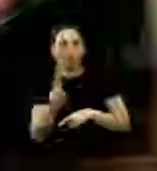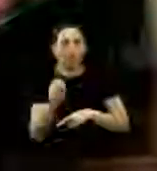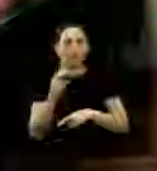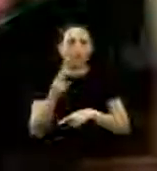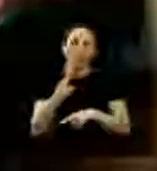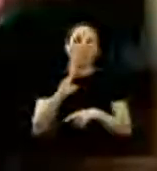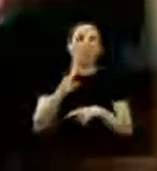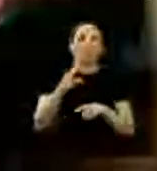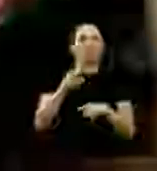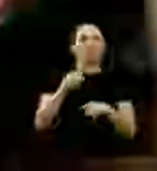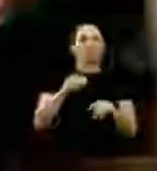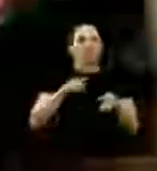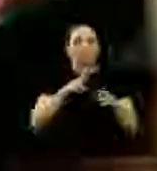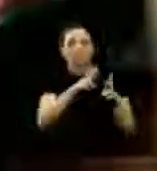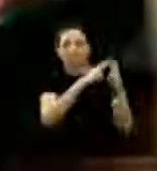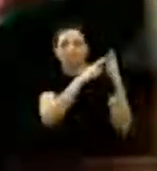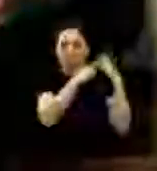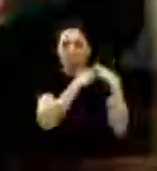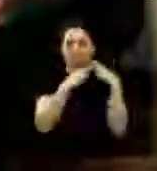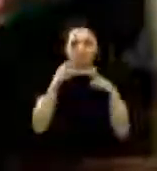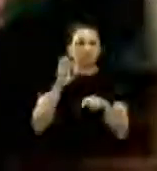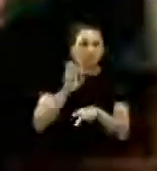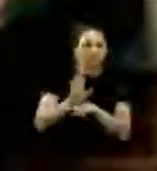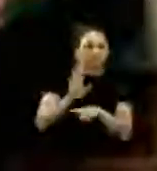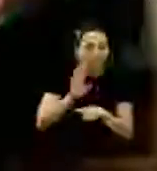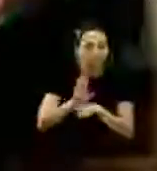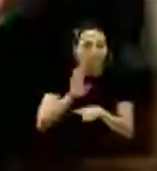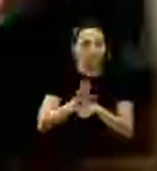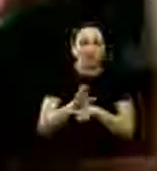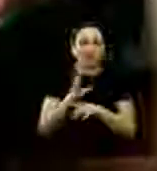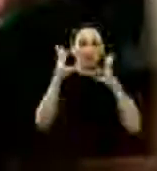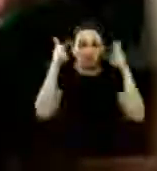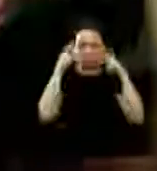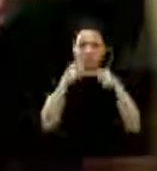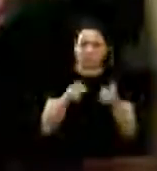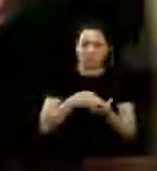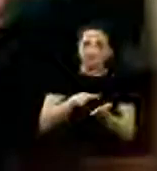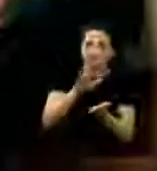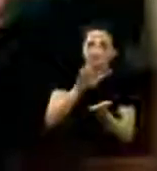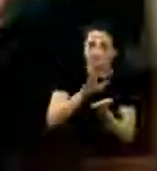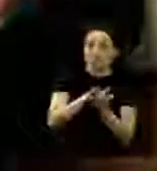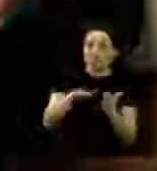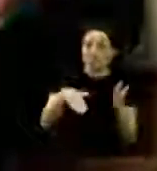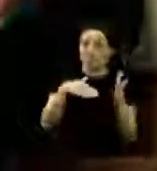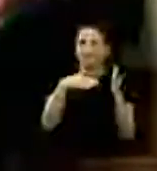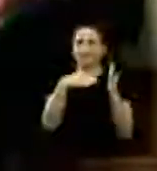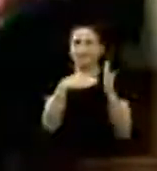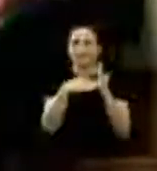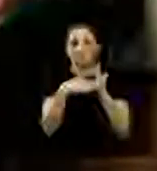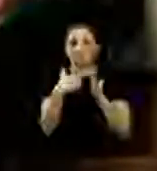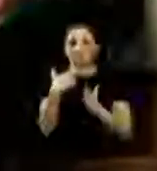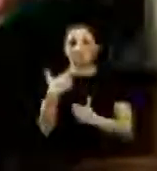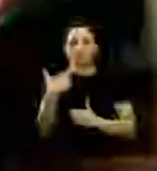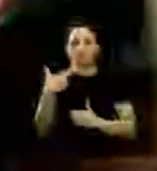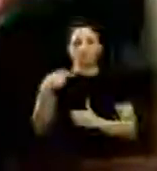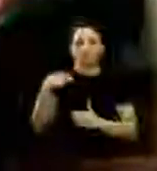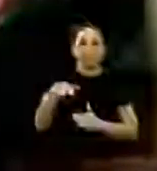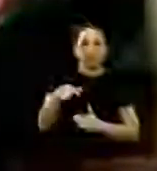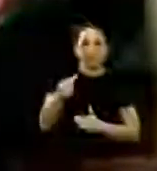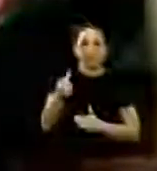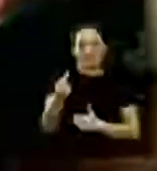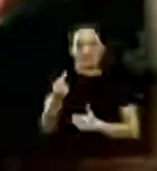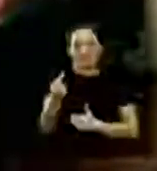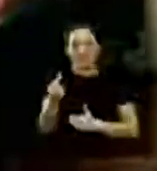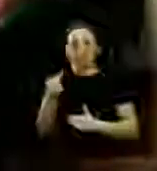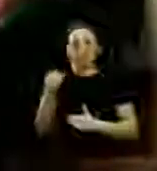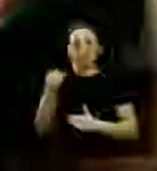com práticas de guarda responsável sofrerá sanções com pena de multa que pode chegar até R$ 2.068,00,